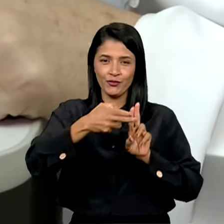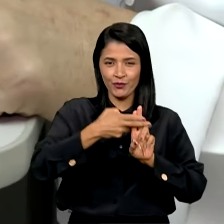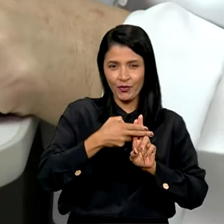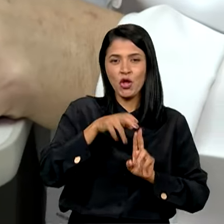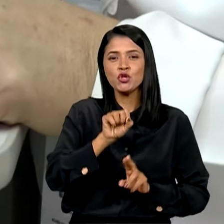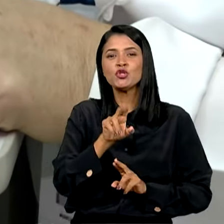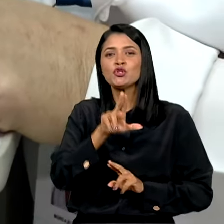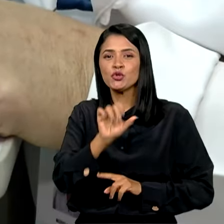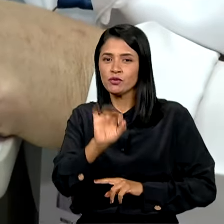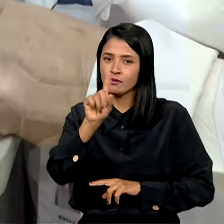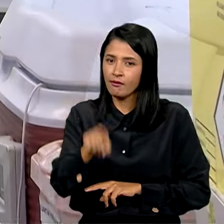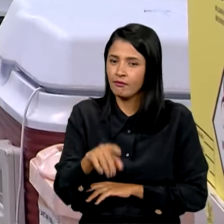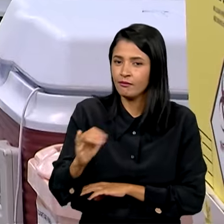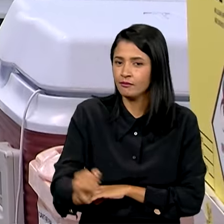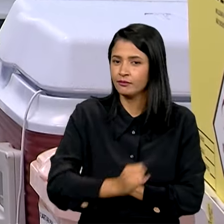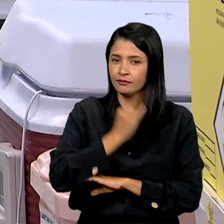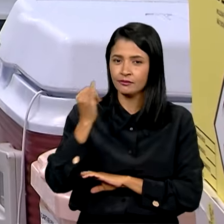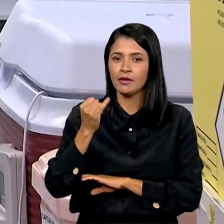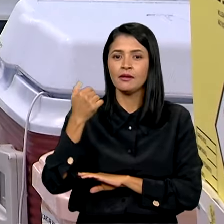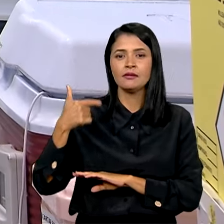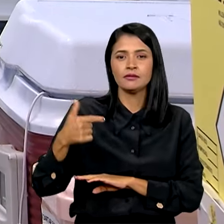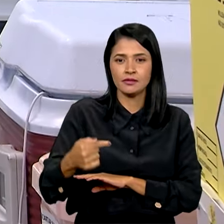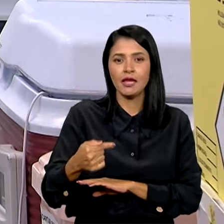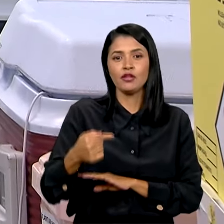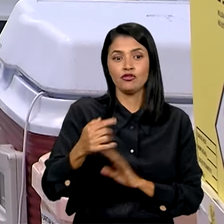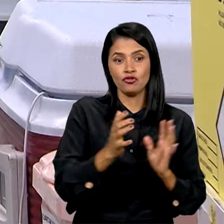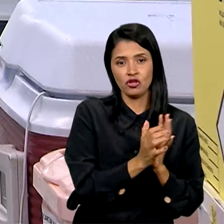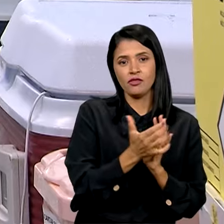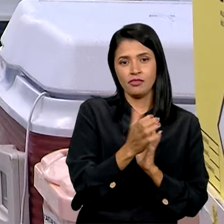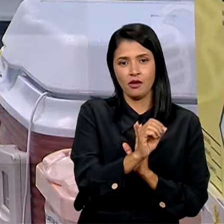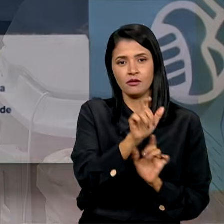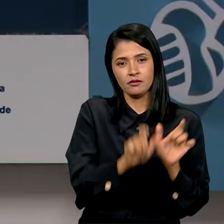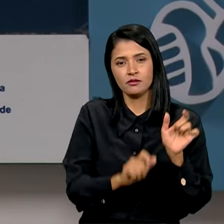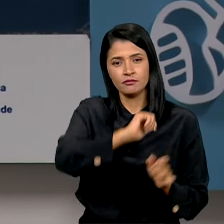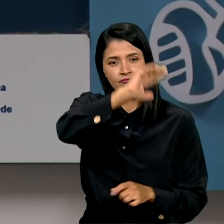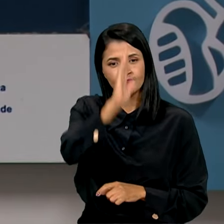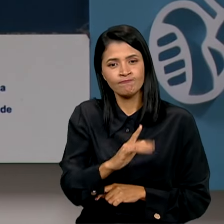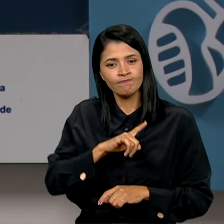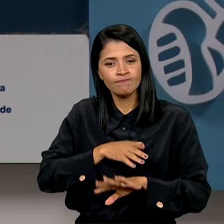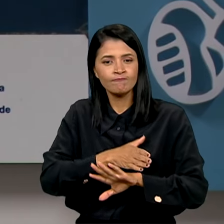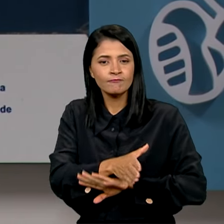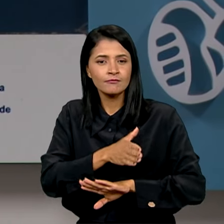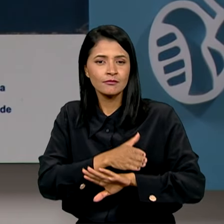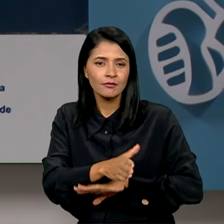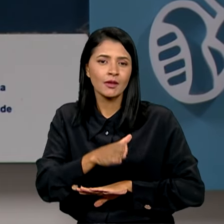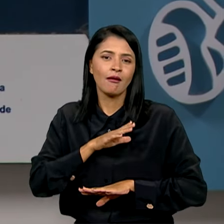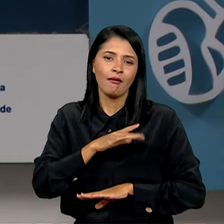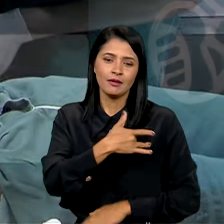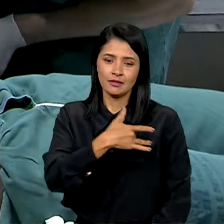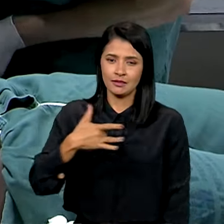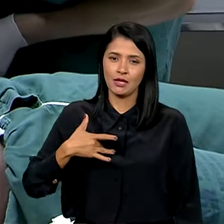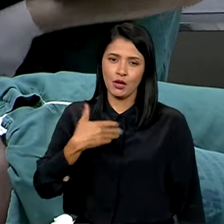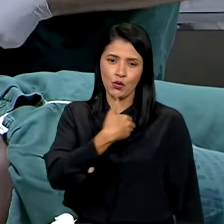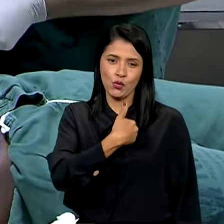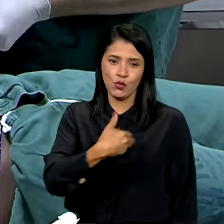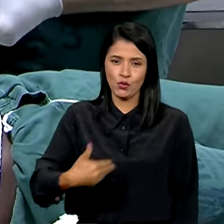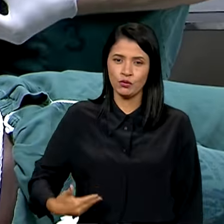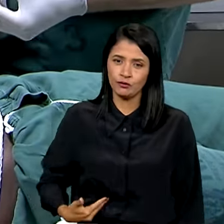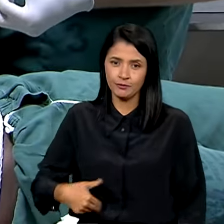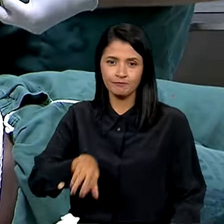é fundamental para 7 em cada 10 brasileiros que só tem acesso à saúde pública. A